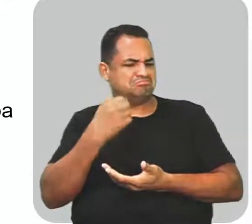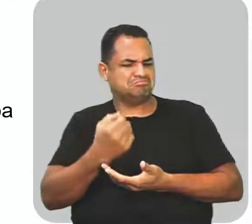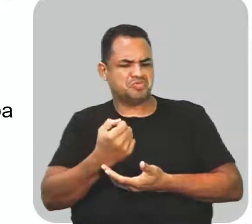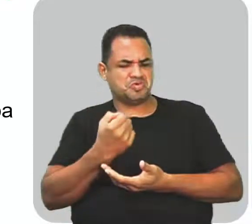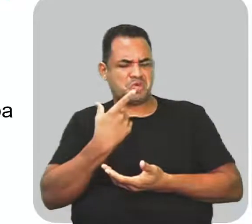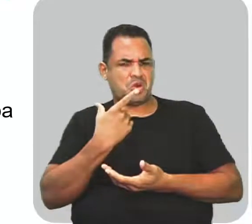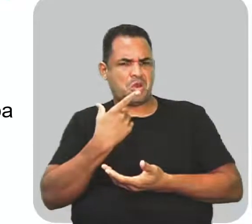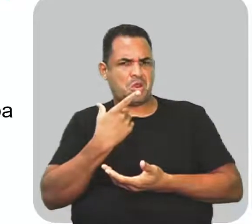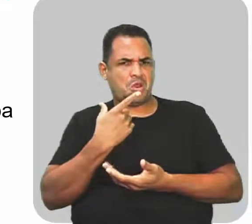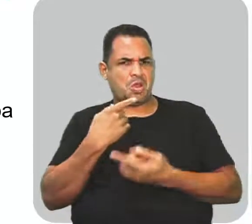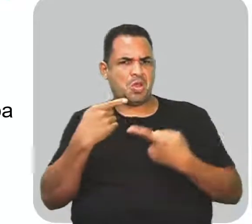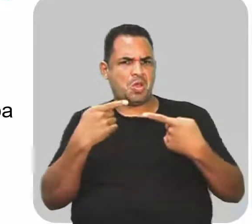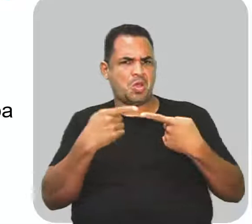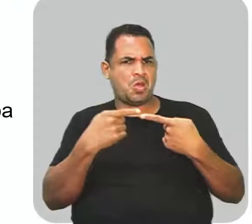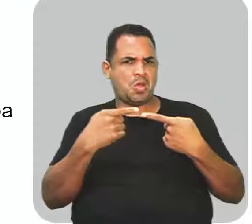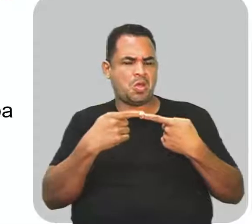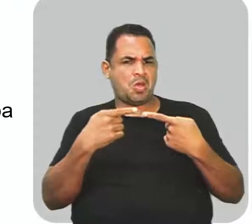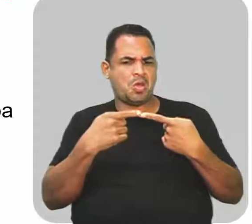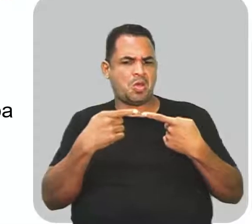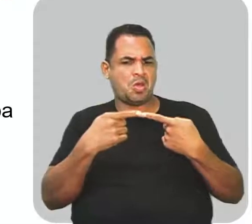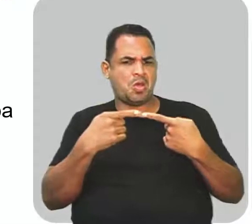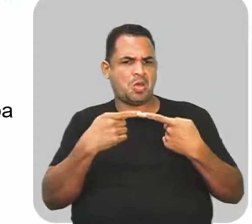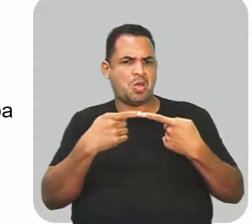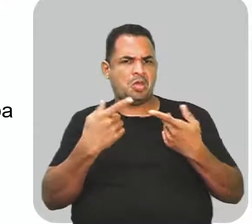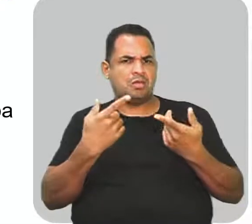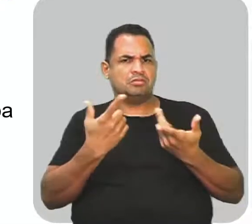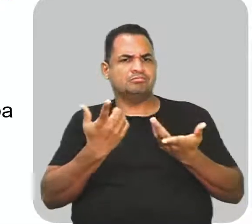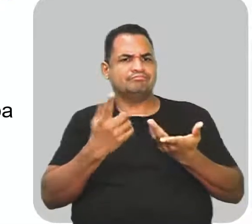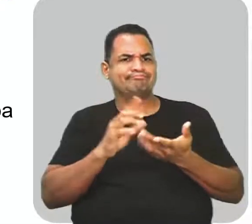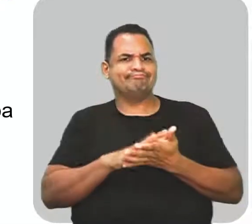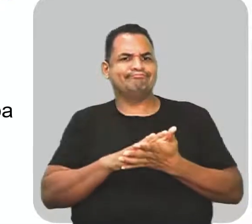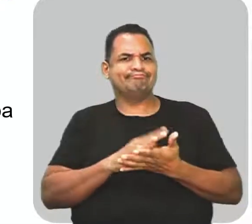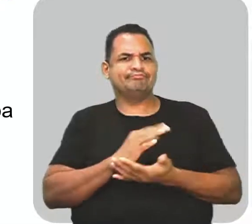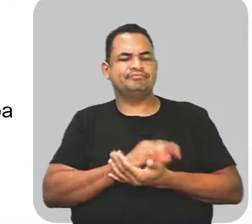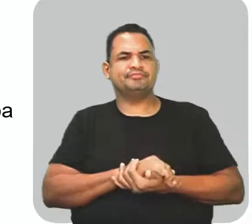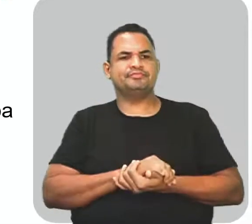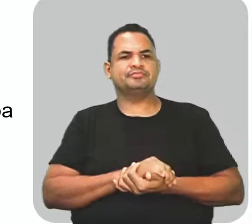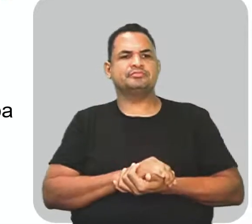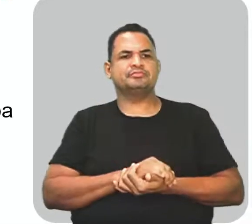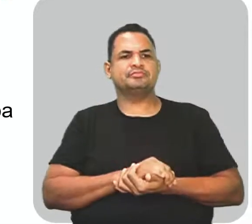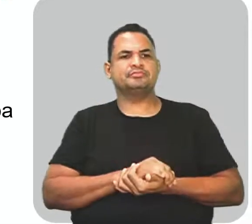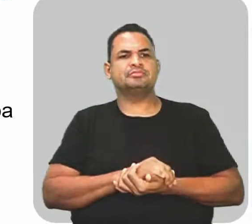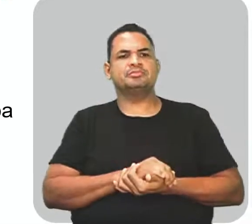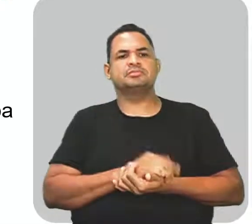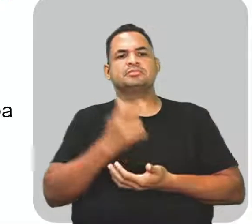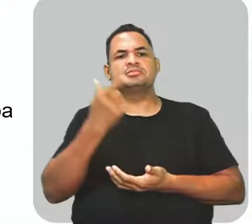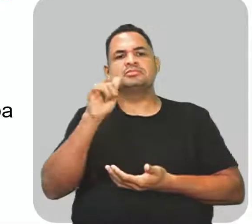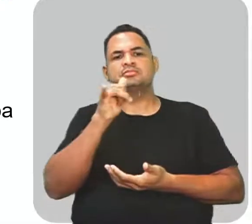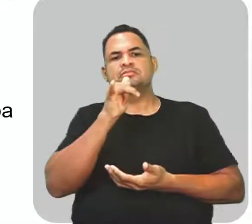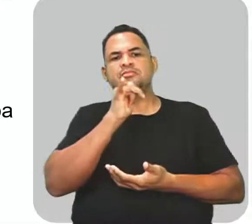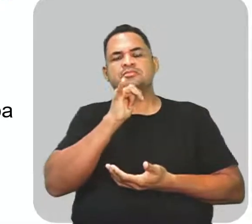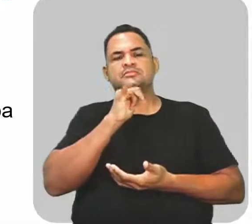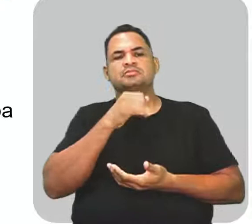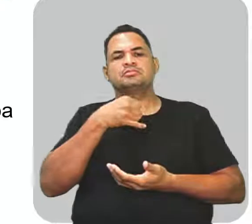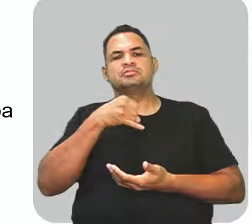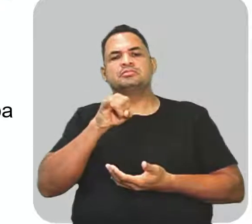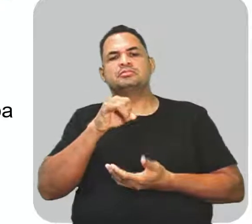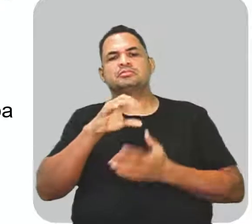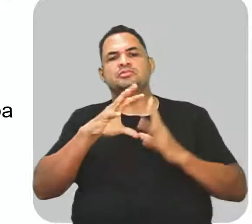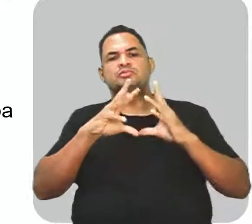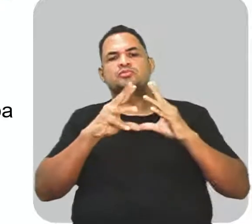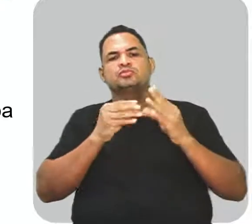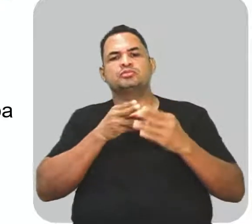essa concordância, que na verdade está discordando. Vamos ver outro exemplo. Se todos